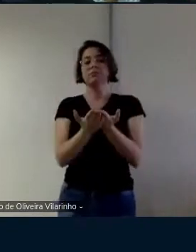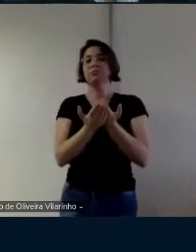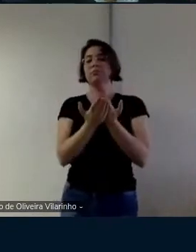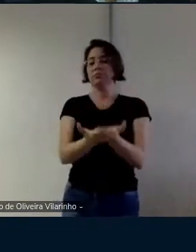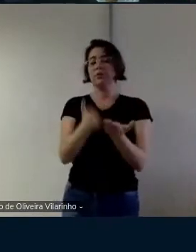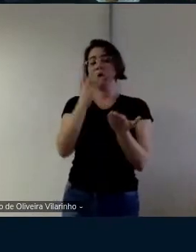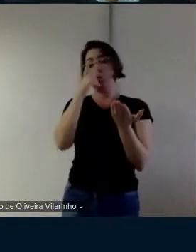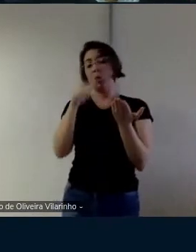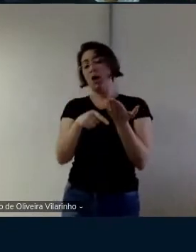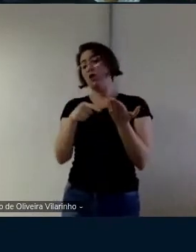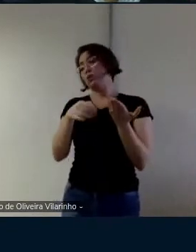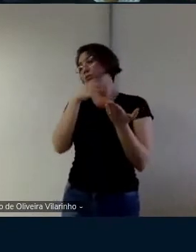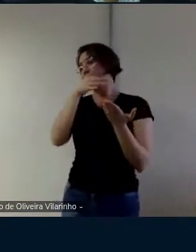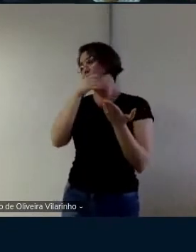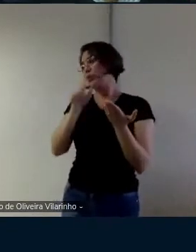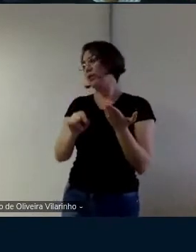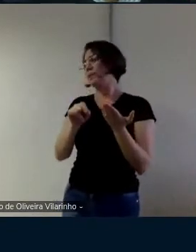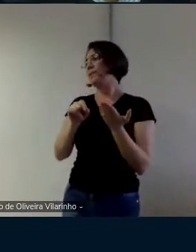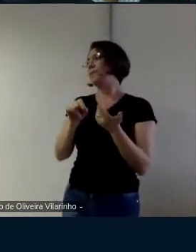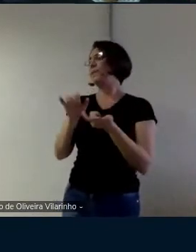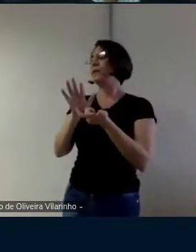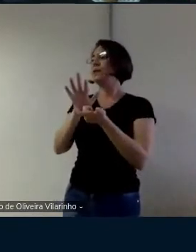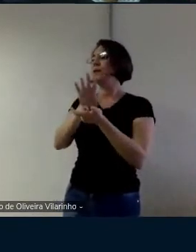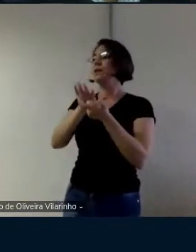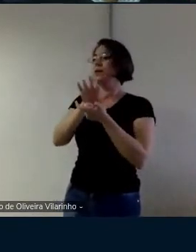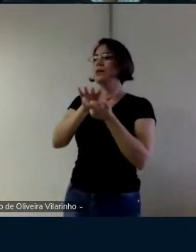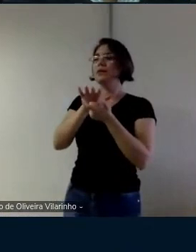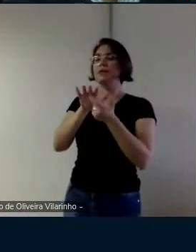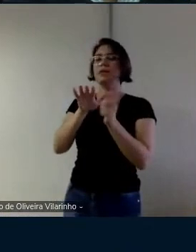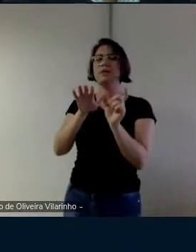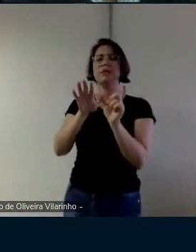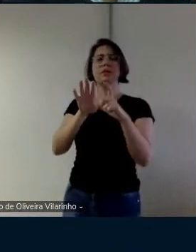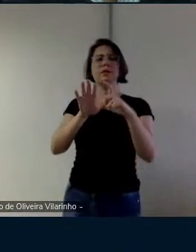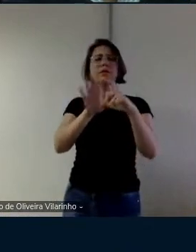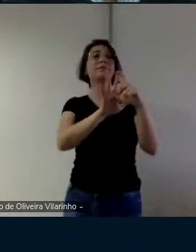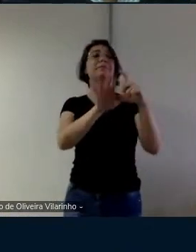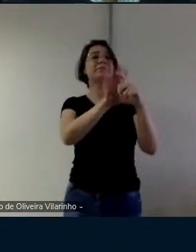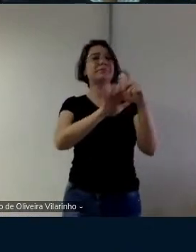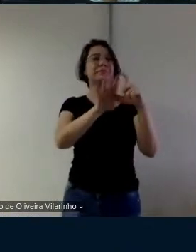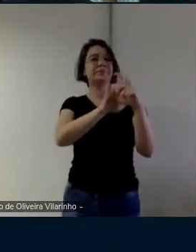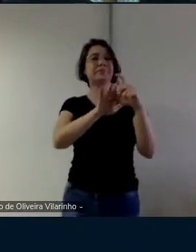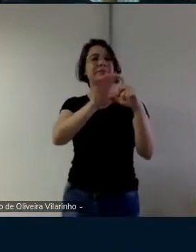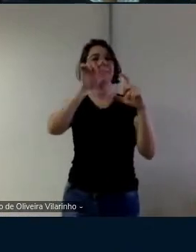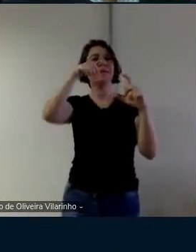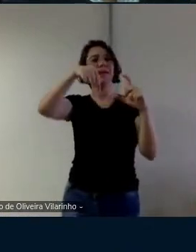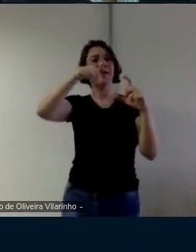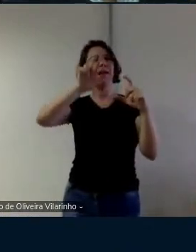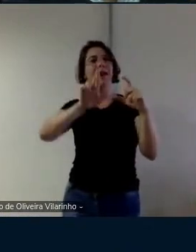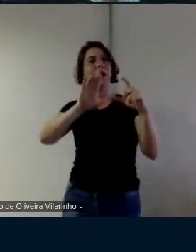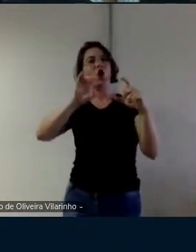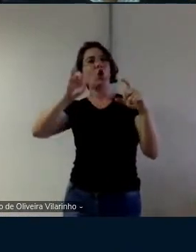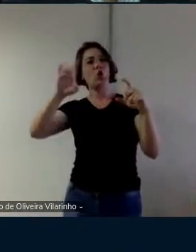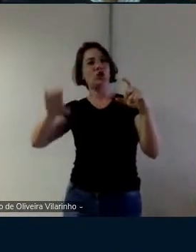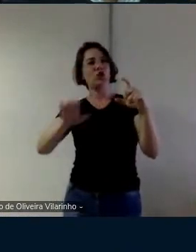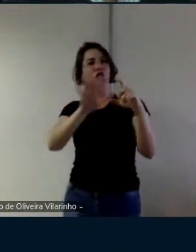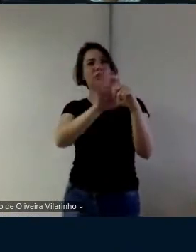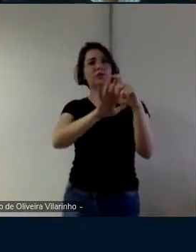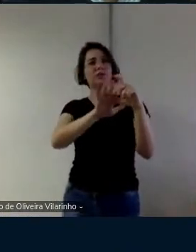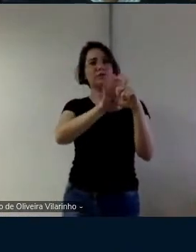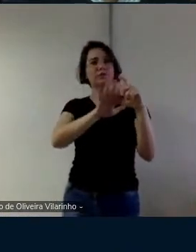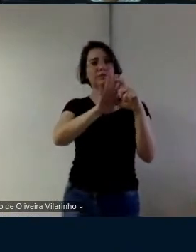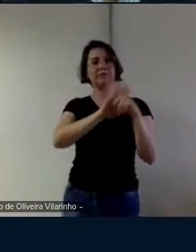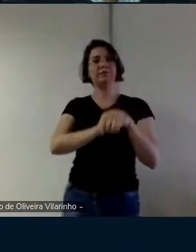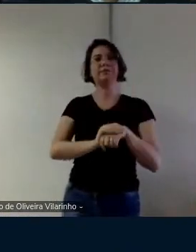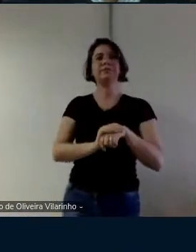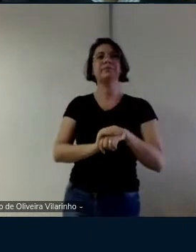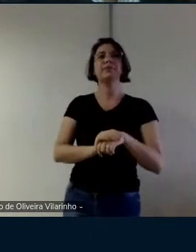eu sugiro que você coloque o QR Code porque de repente facilita pras pessoas o único problema do QR